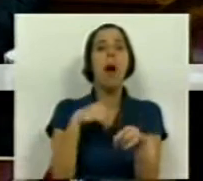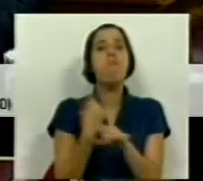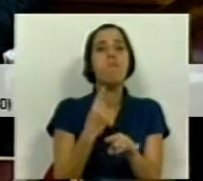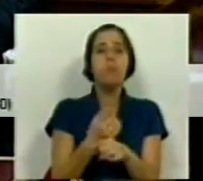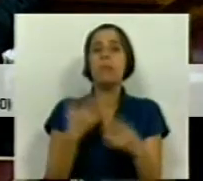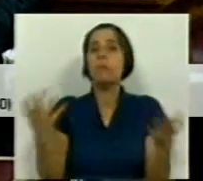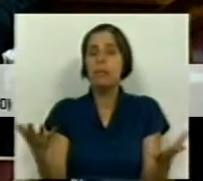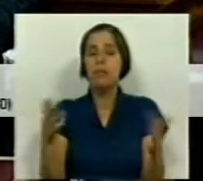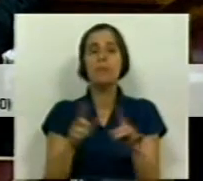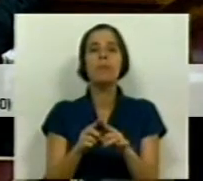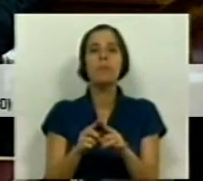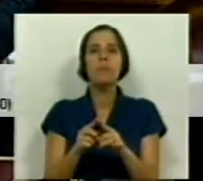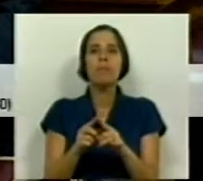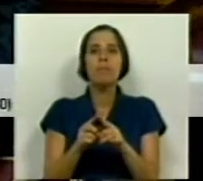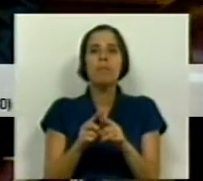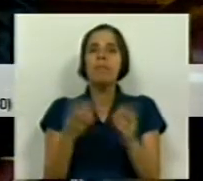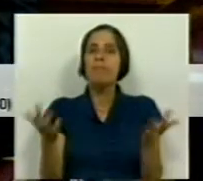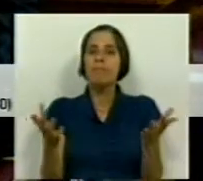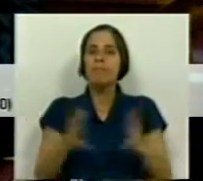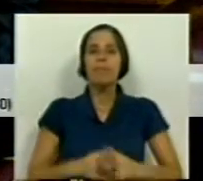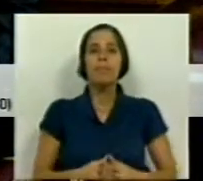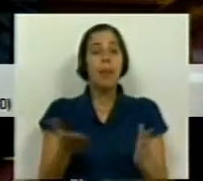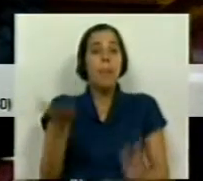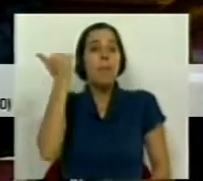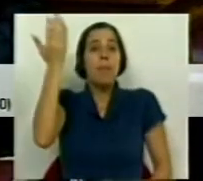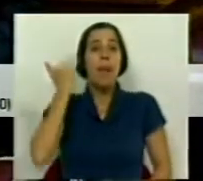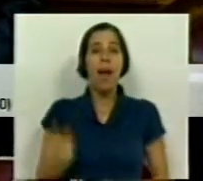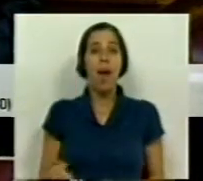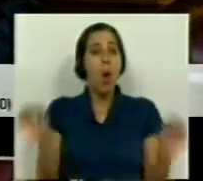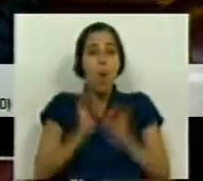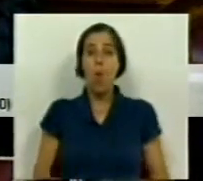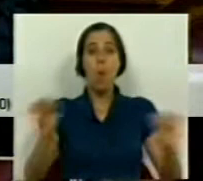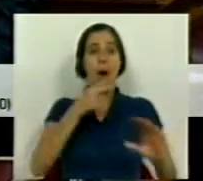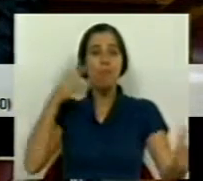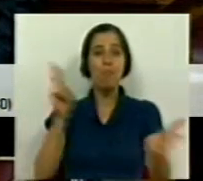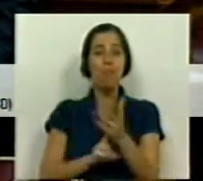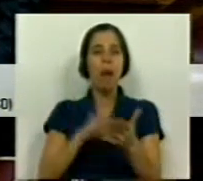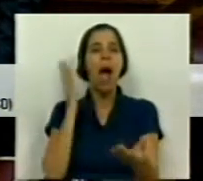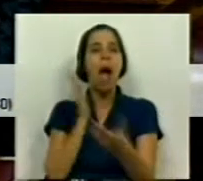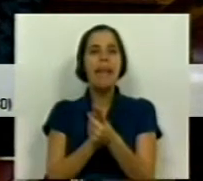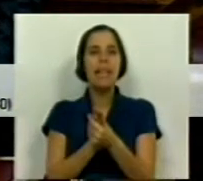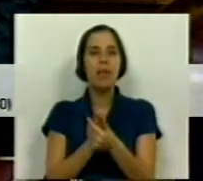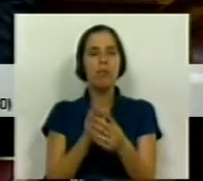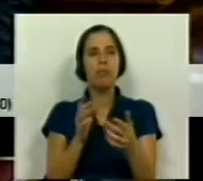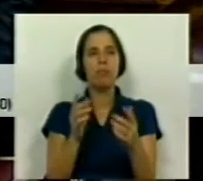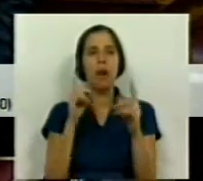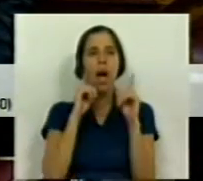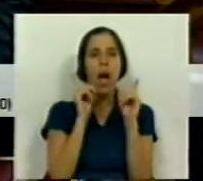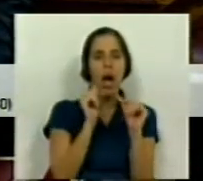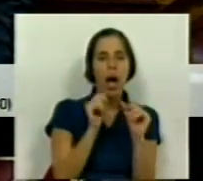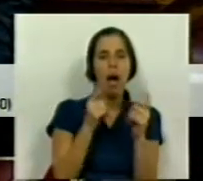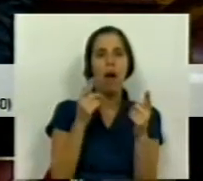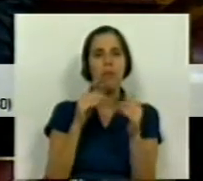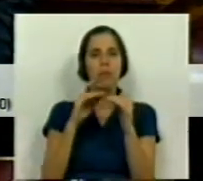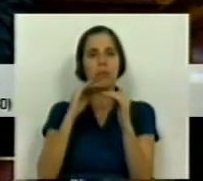a total insuficiência e inexistência de arquivo, quer seja radiofónico,